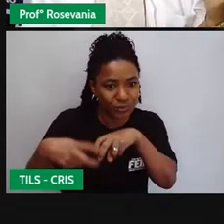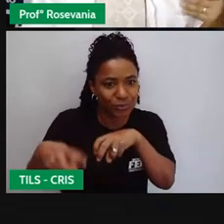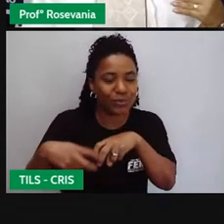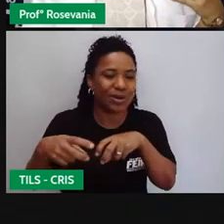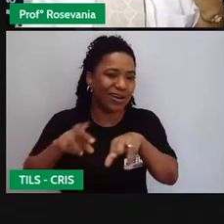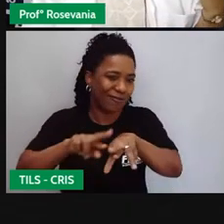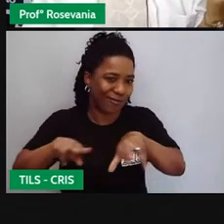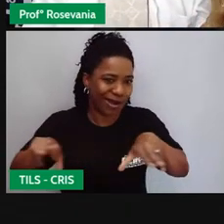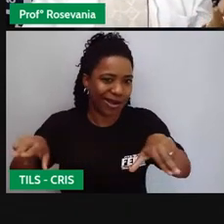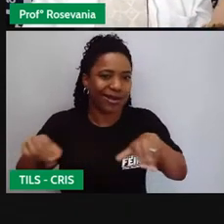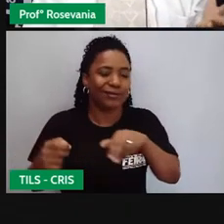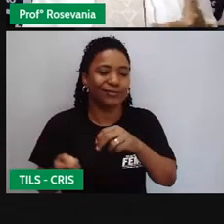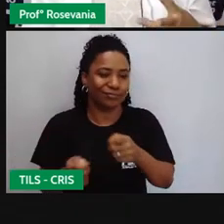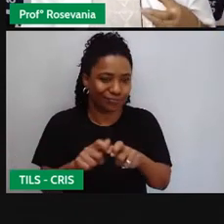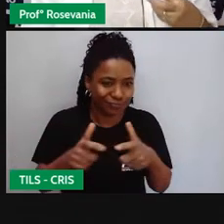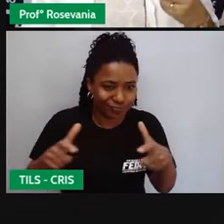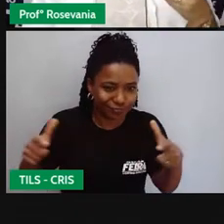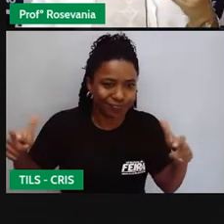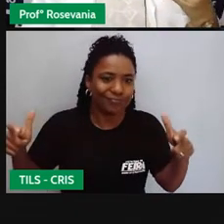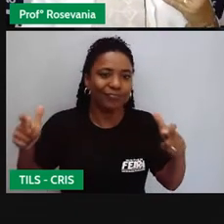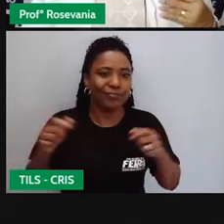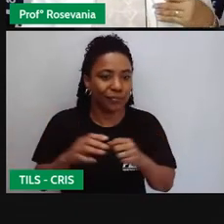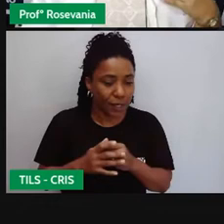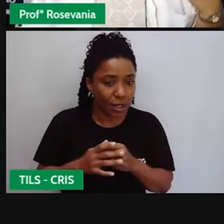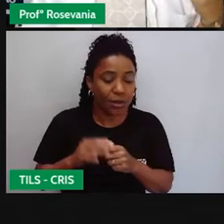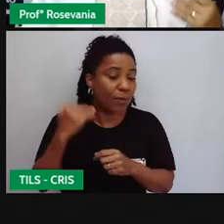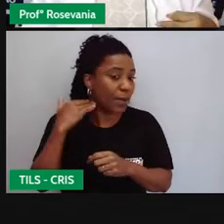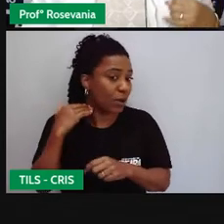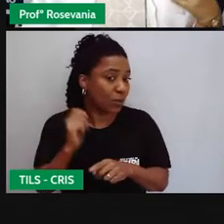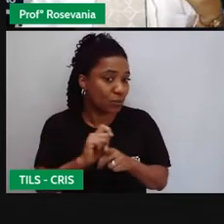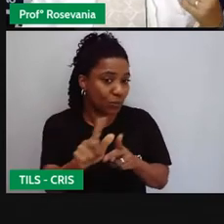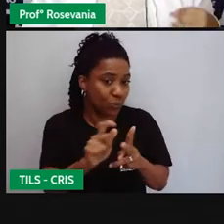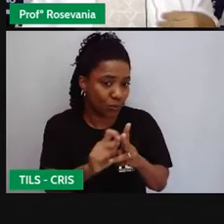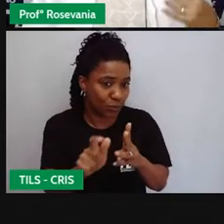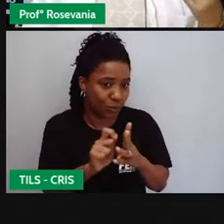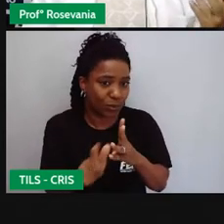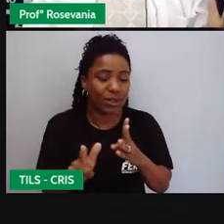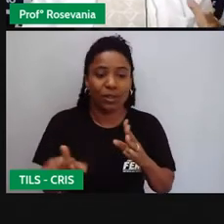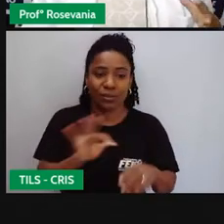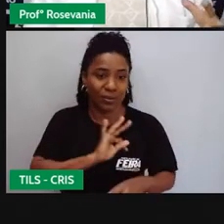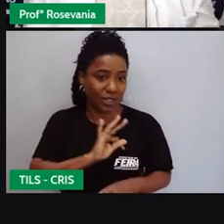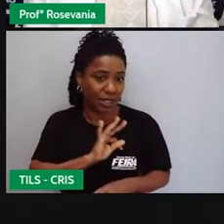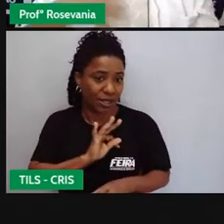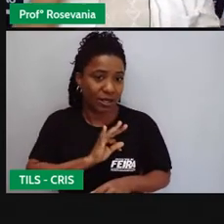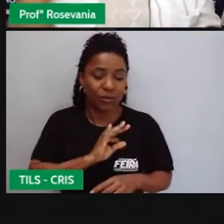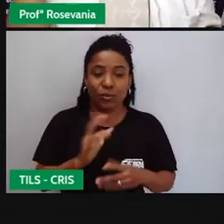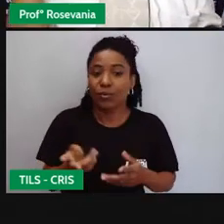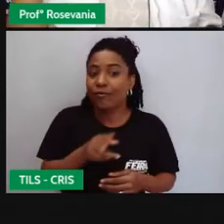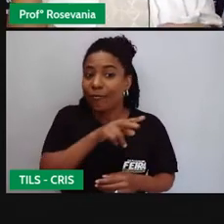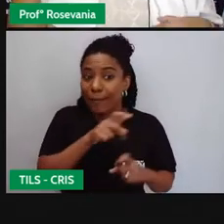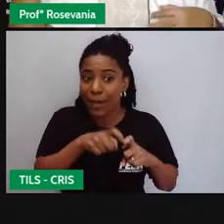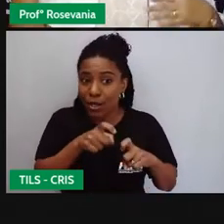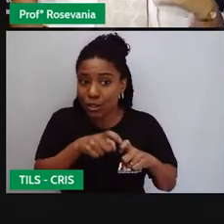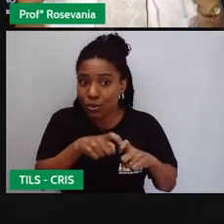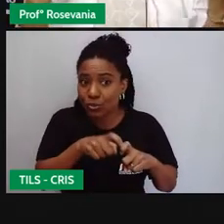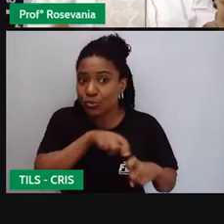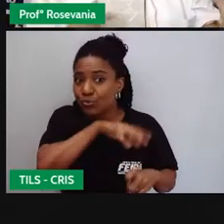Então, essas técnicas e o desenvolvimento de maquinário, veterinário, engenheiro, agrícola, a essa junção